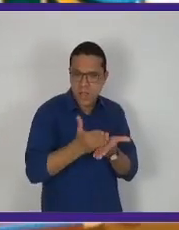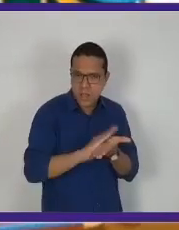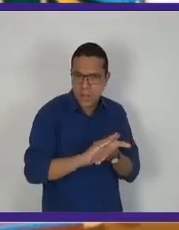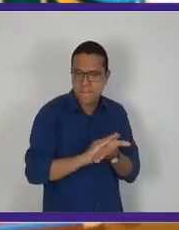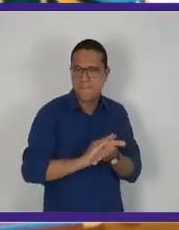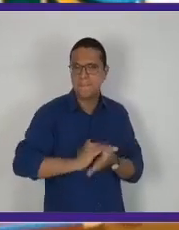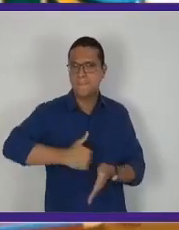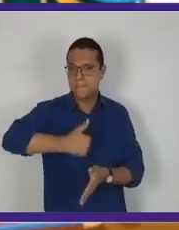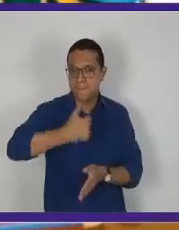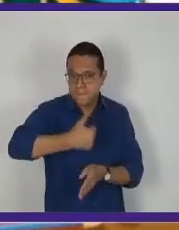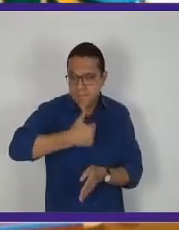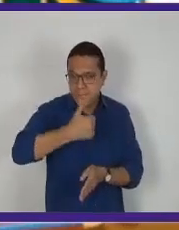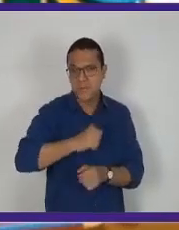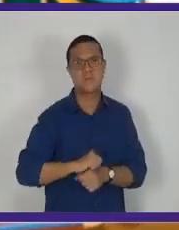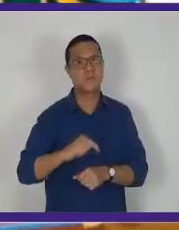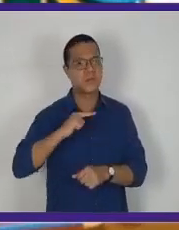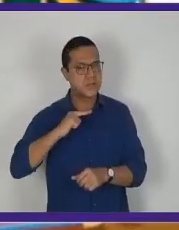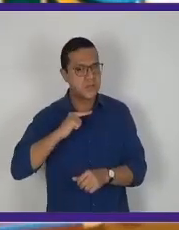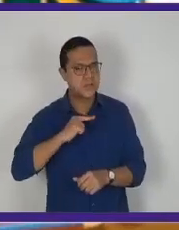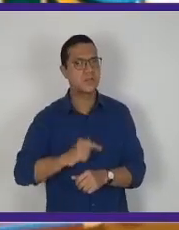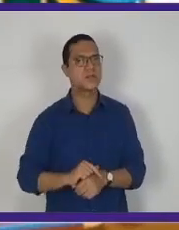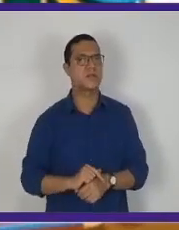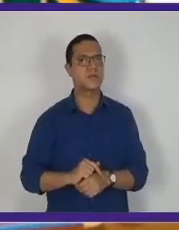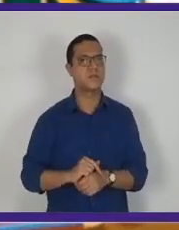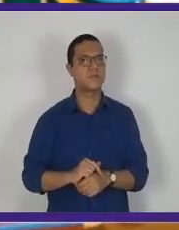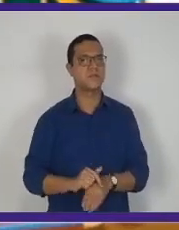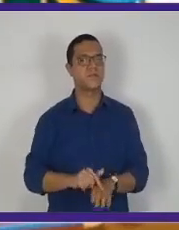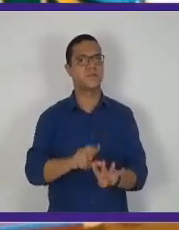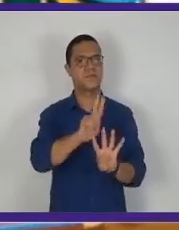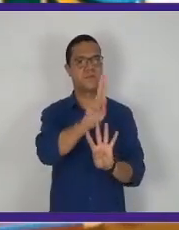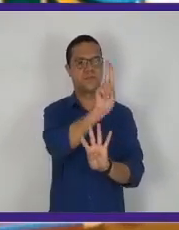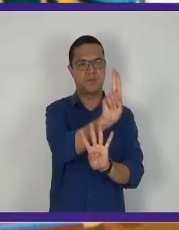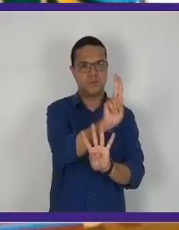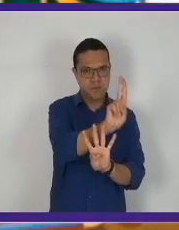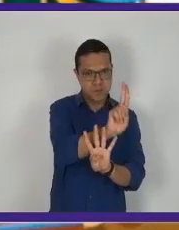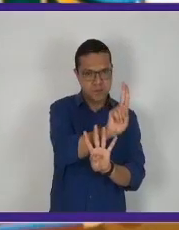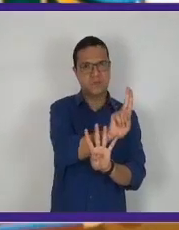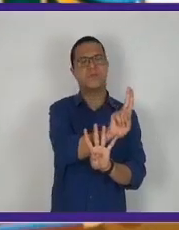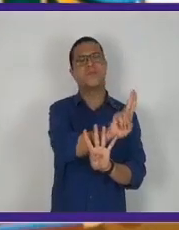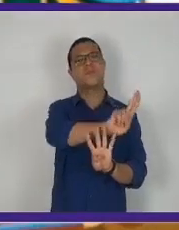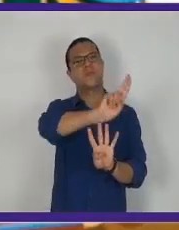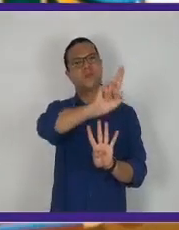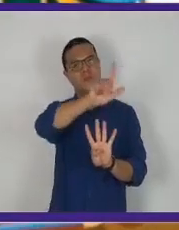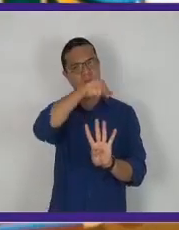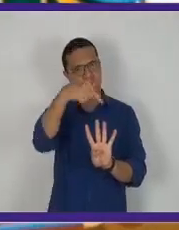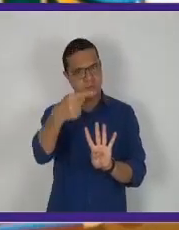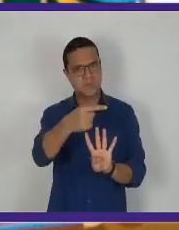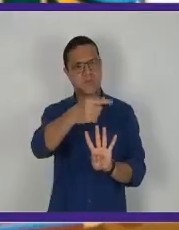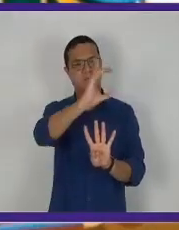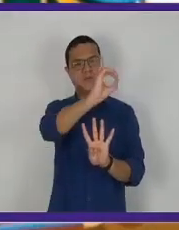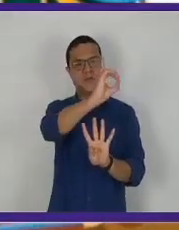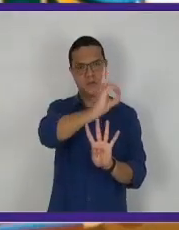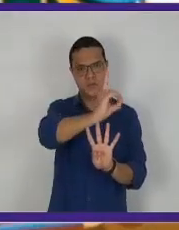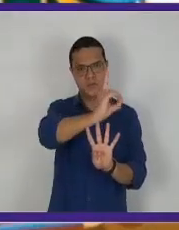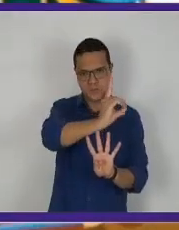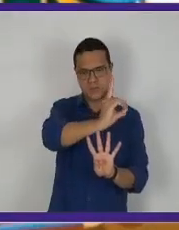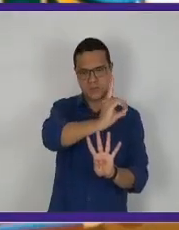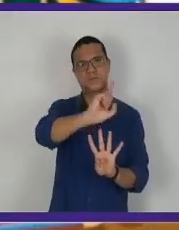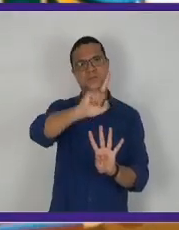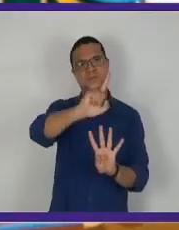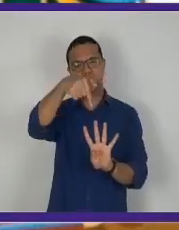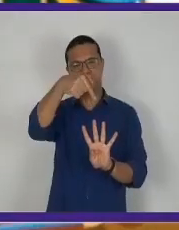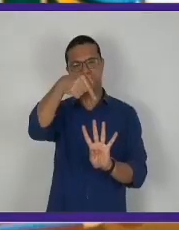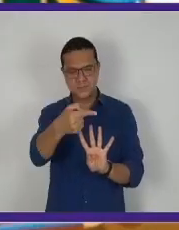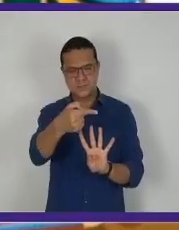As classes. Primeira classe. Temos a primeira ordem, que é a unidade simples. A segunda ordem, que é a